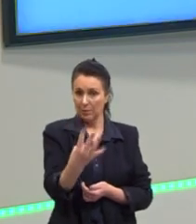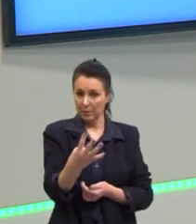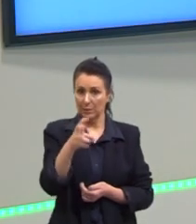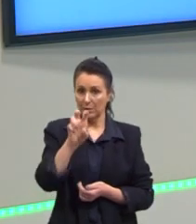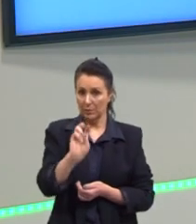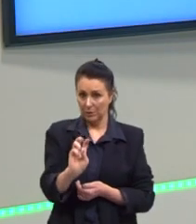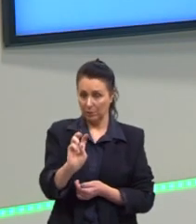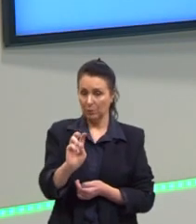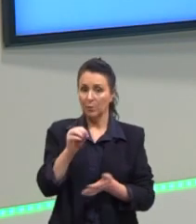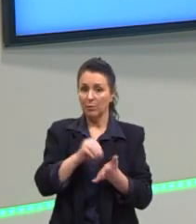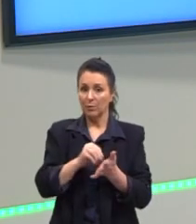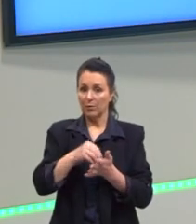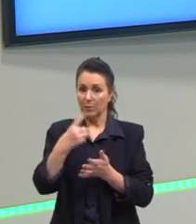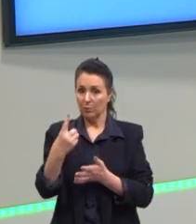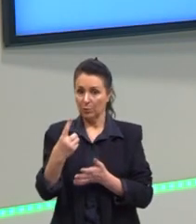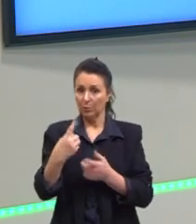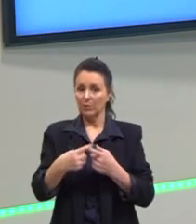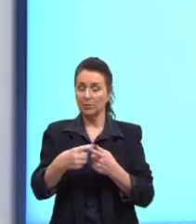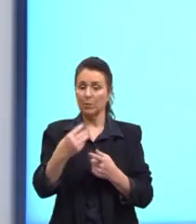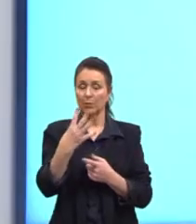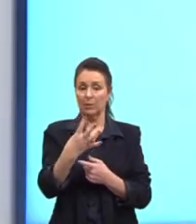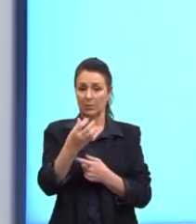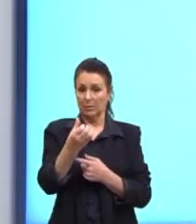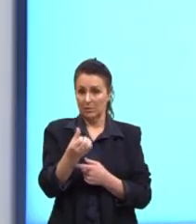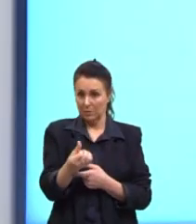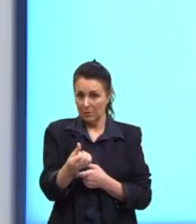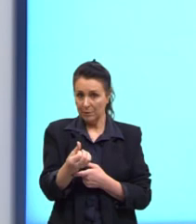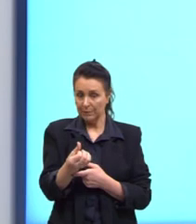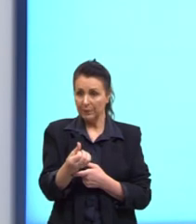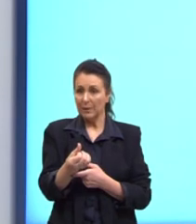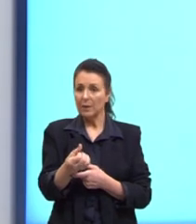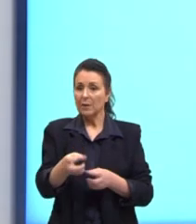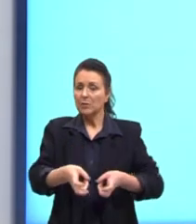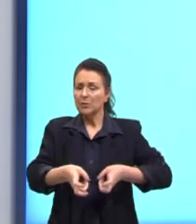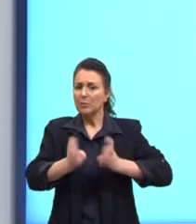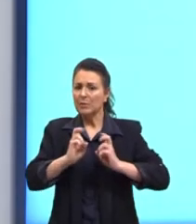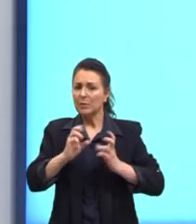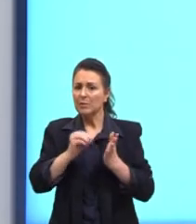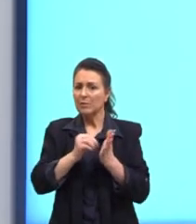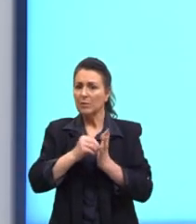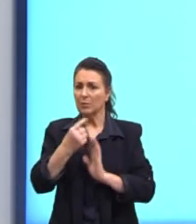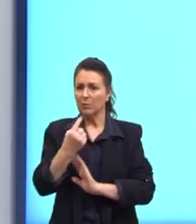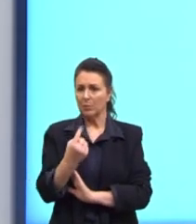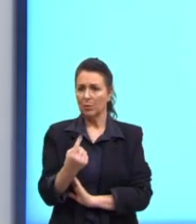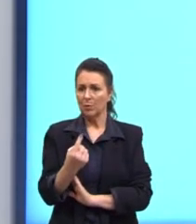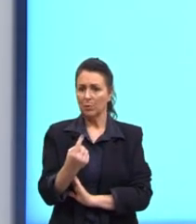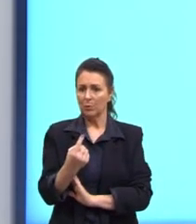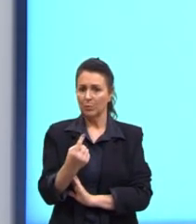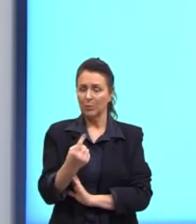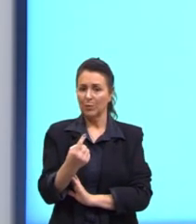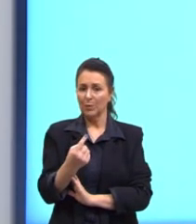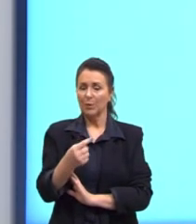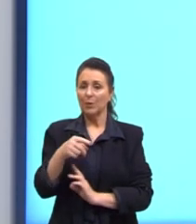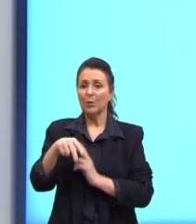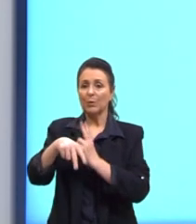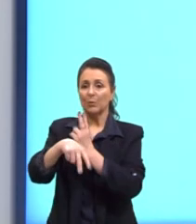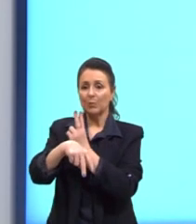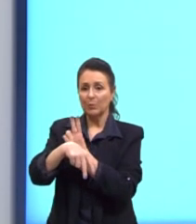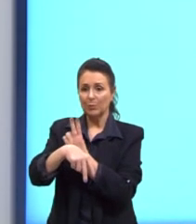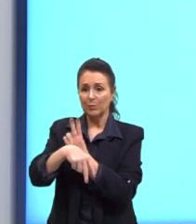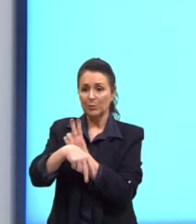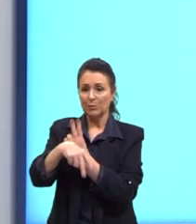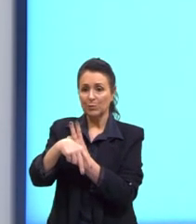cariótipo normal é 46. Então, a gente pode perceber aqui que falta um no cromossomo sexual,